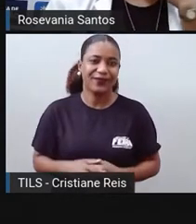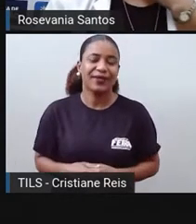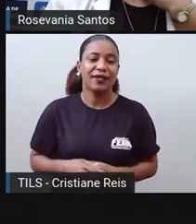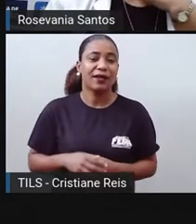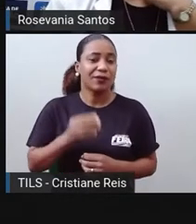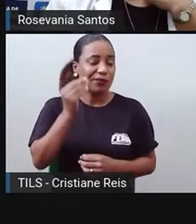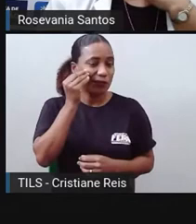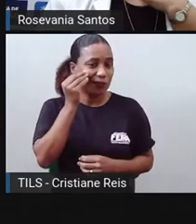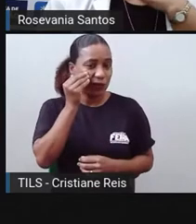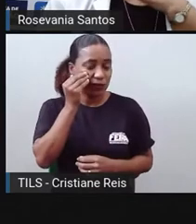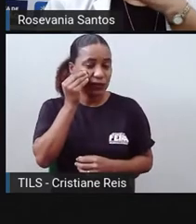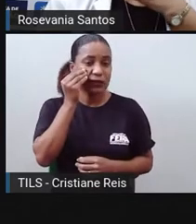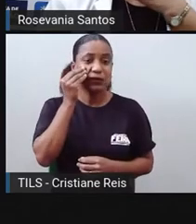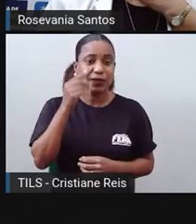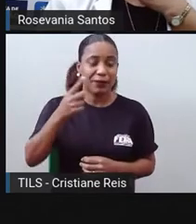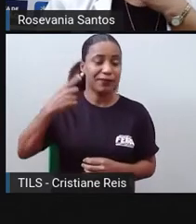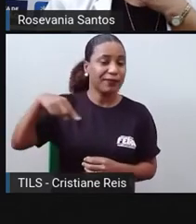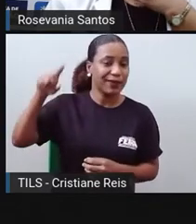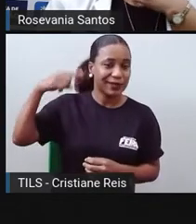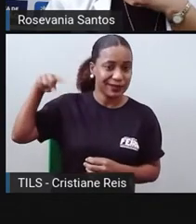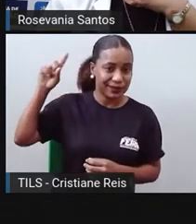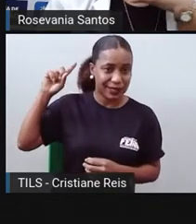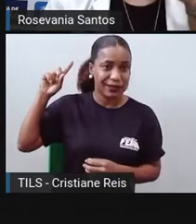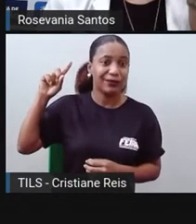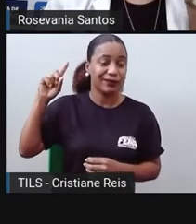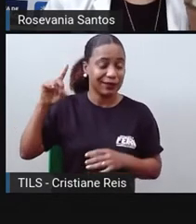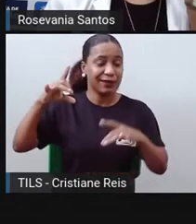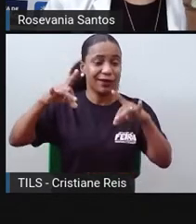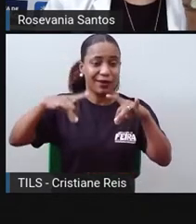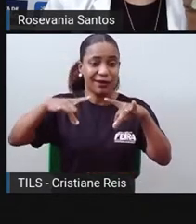foi colônia, inclusive a própria Austrália,